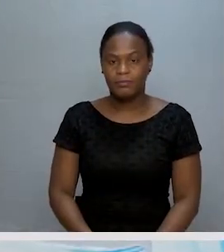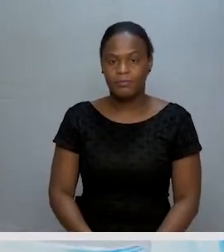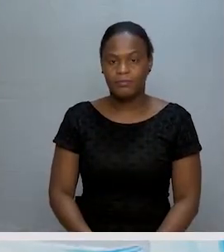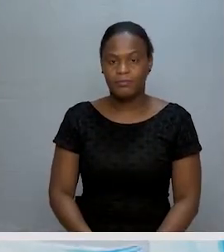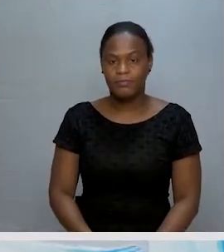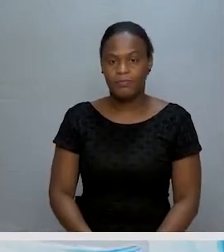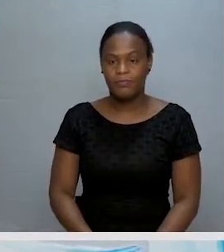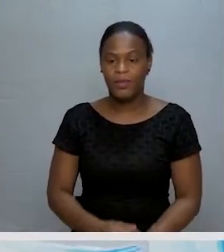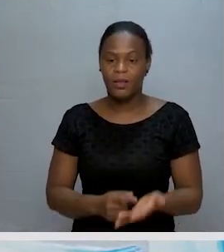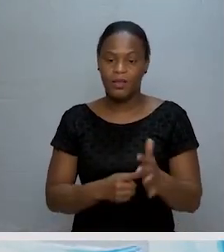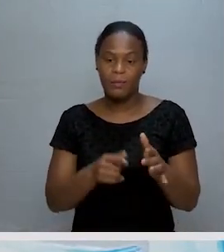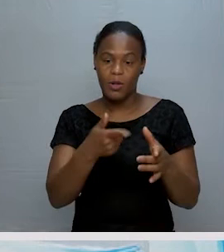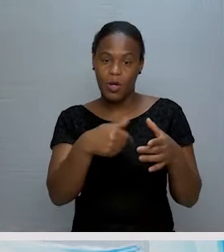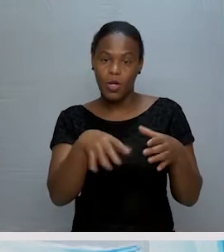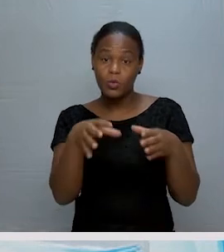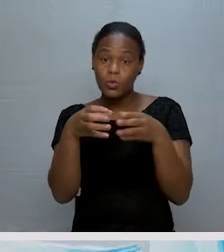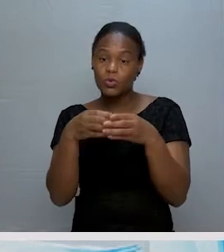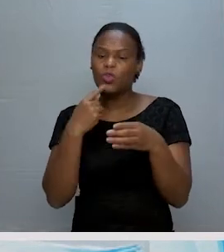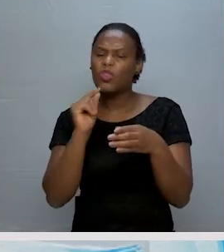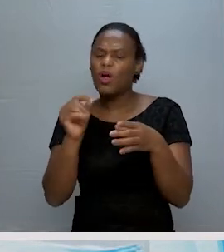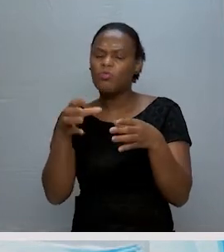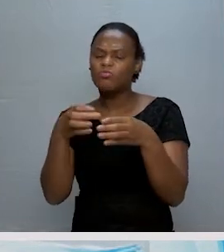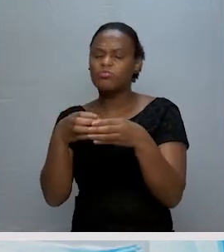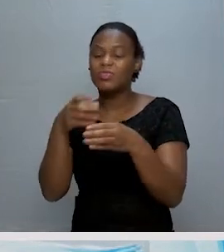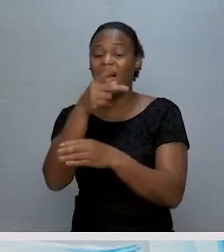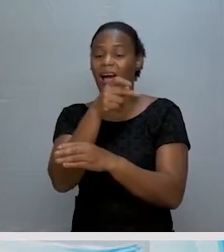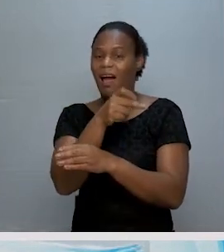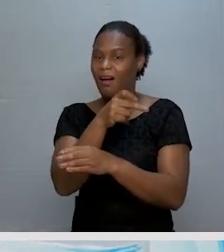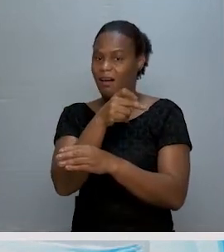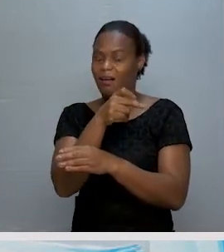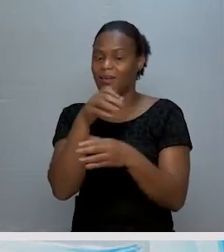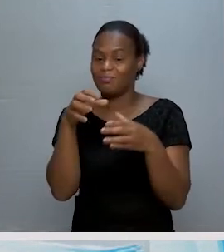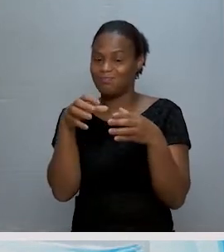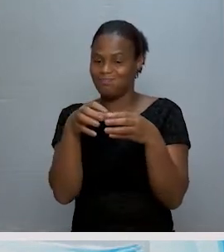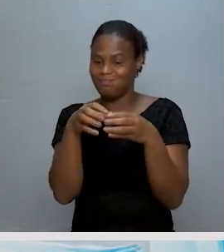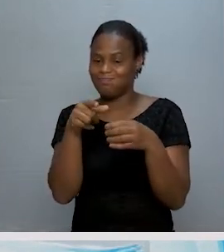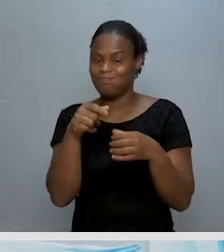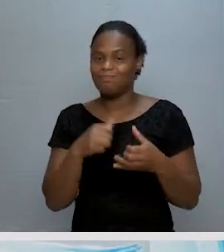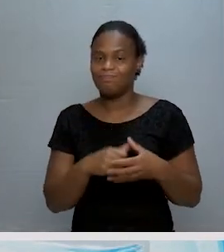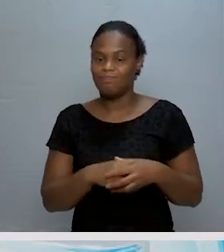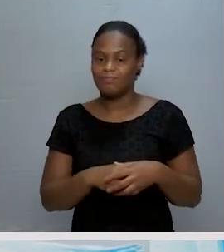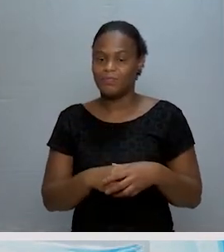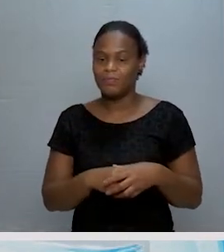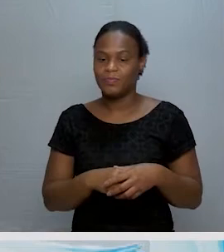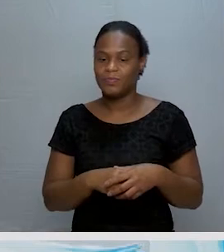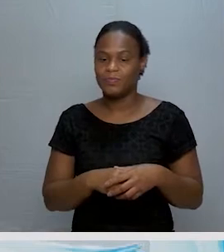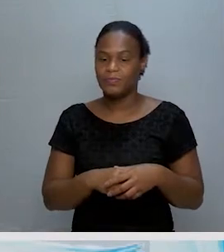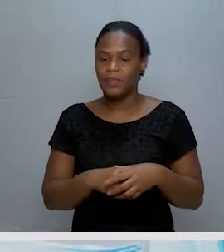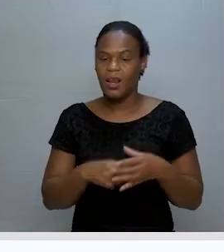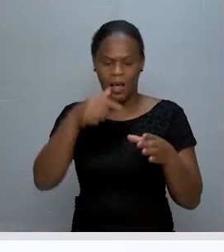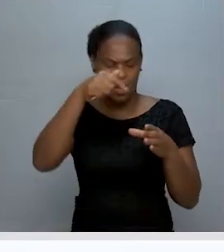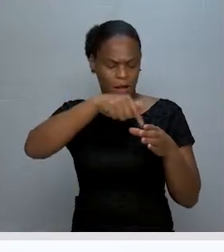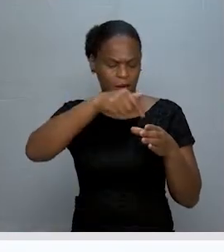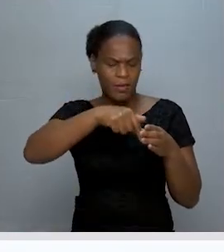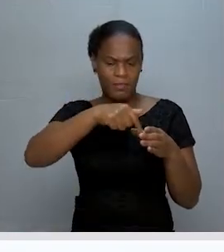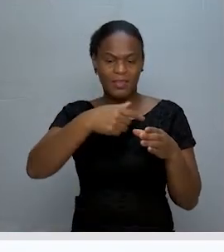Nós temos aqui o nosso conjunto A, que é, tem aqui como elemento